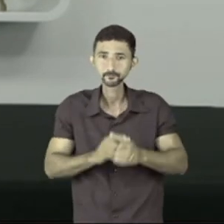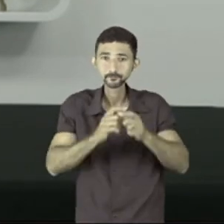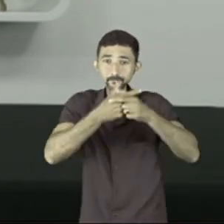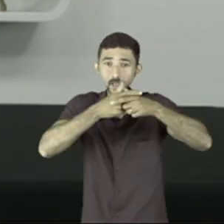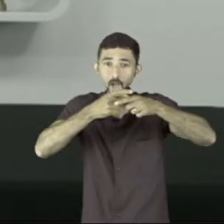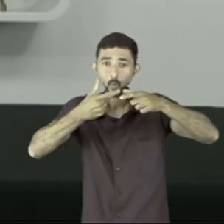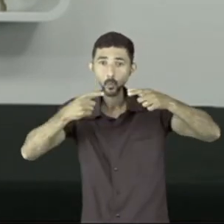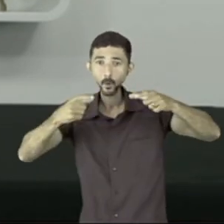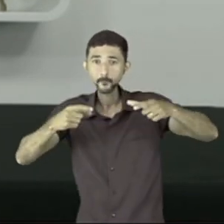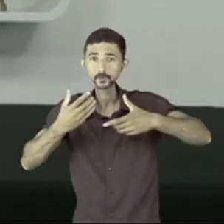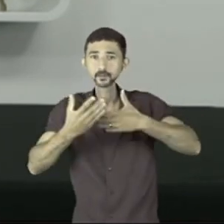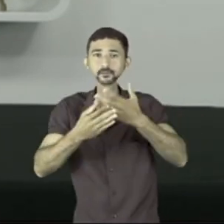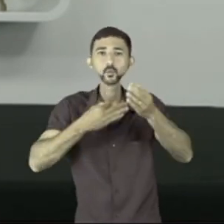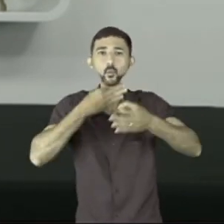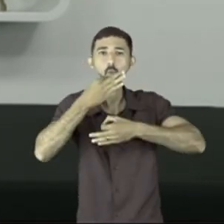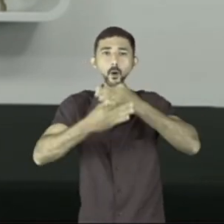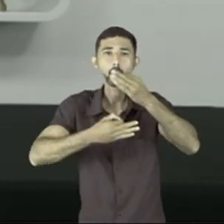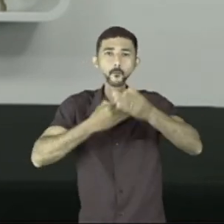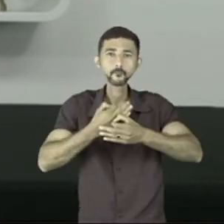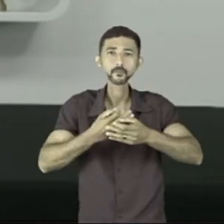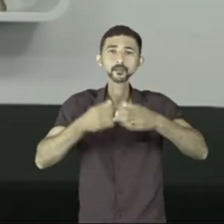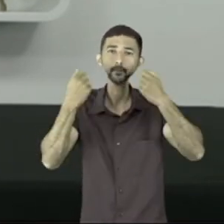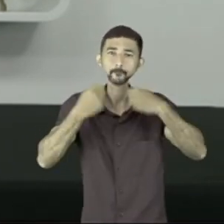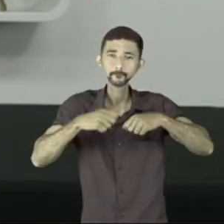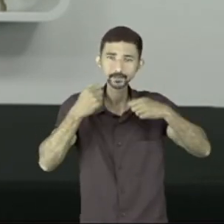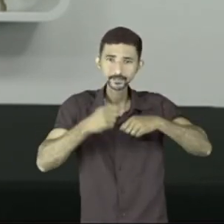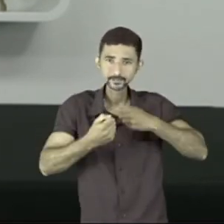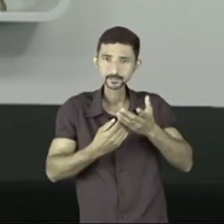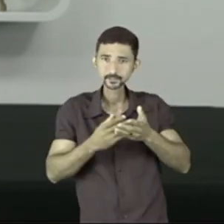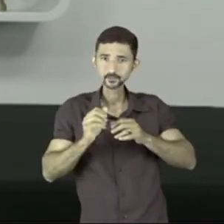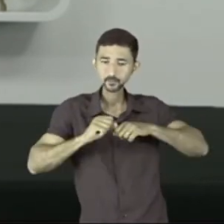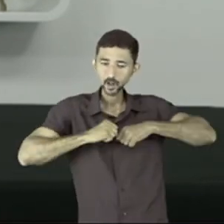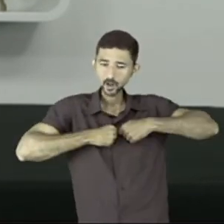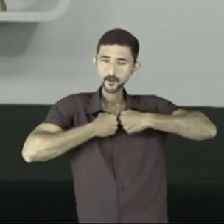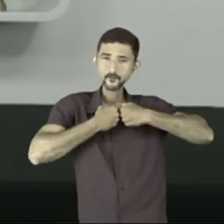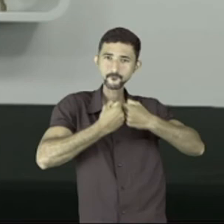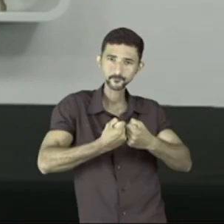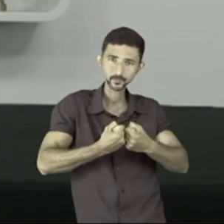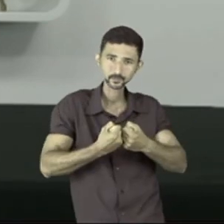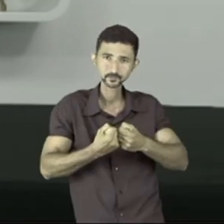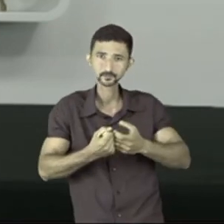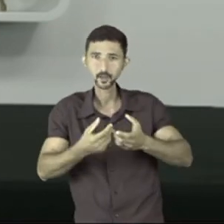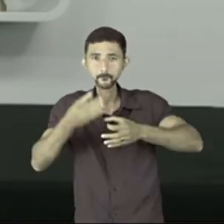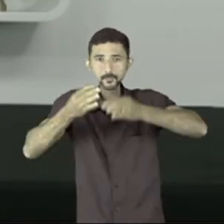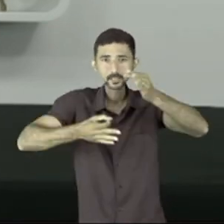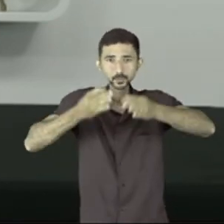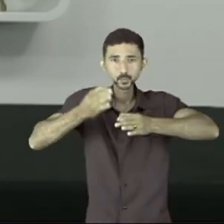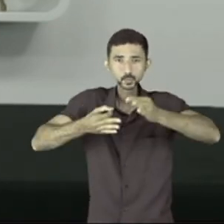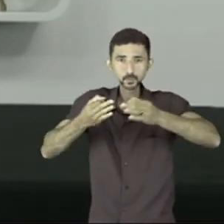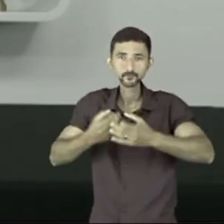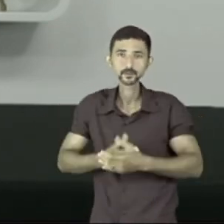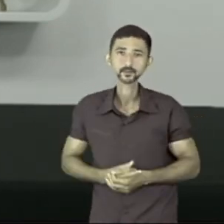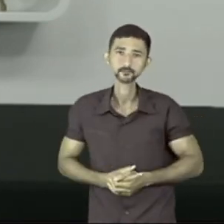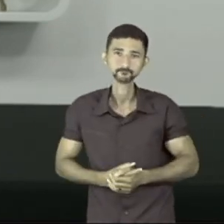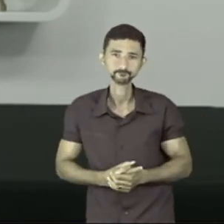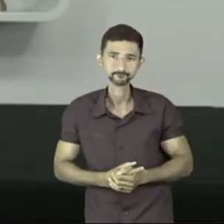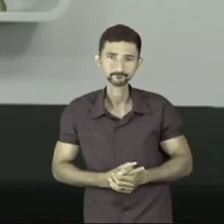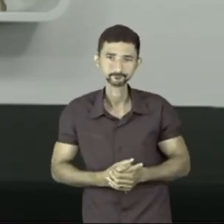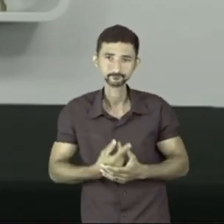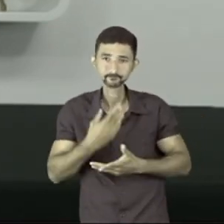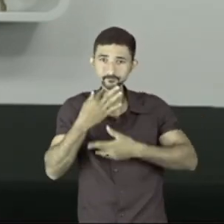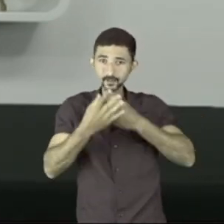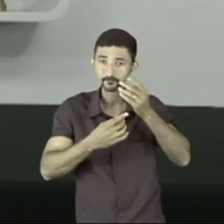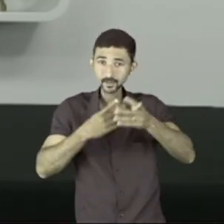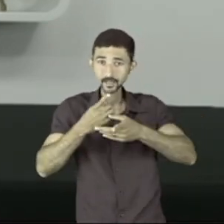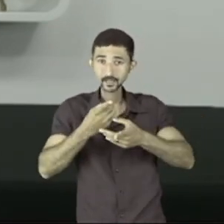ampliando os argumentos que eu preciso pra reforçar pra justificar aquilo